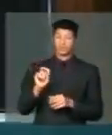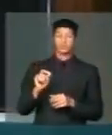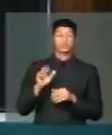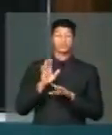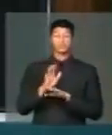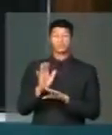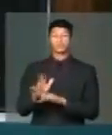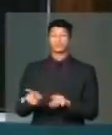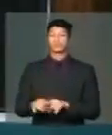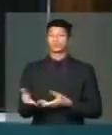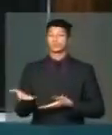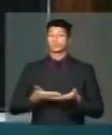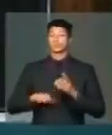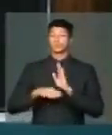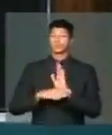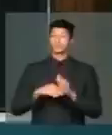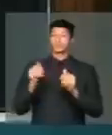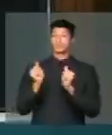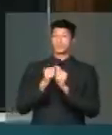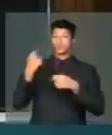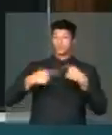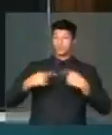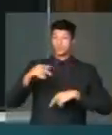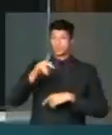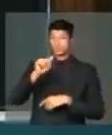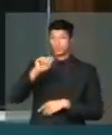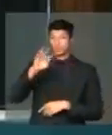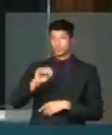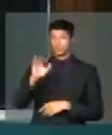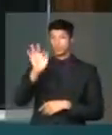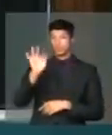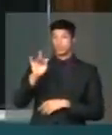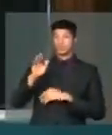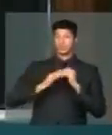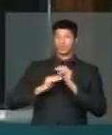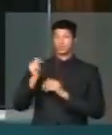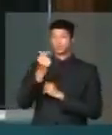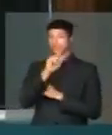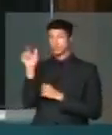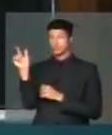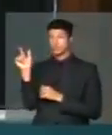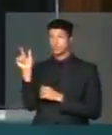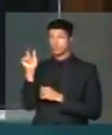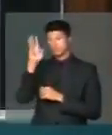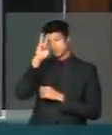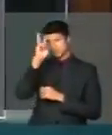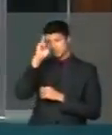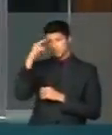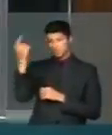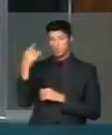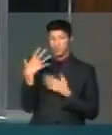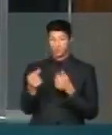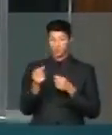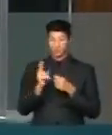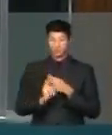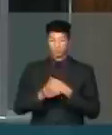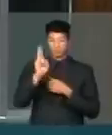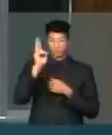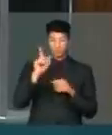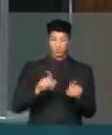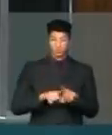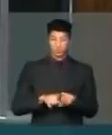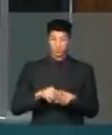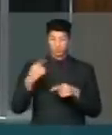contribuem e colaboram muito com a discussão do Pacto Federativo. na próxima terça-feira, vamos dar continuidade